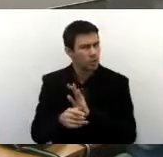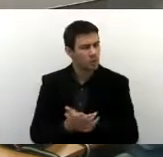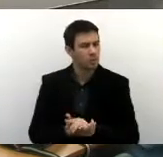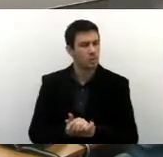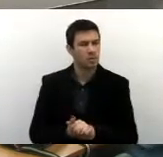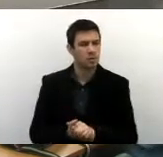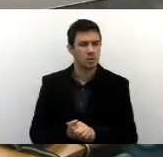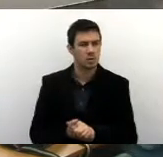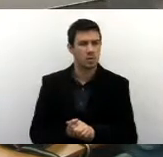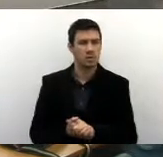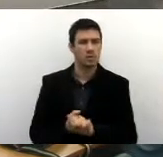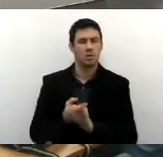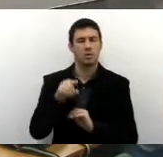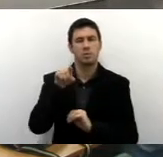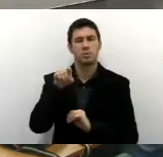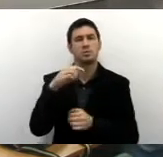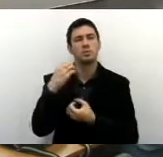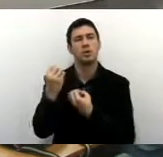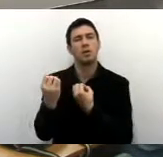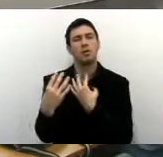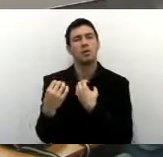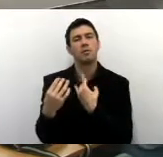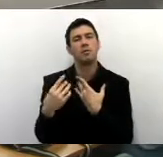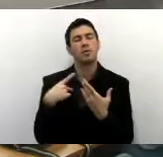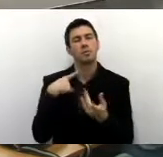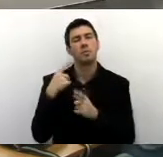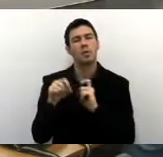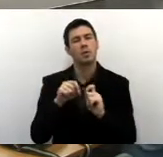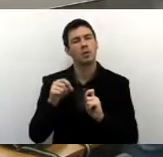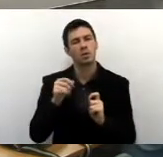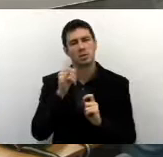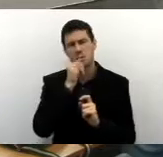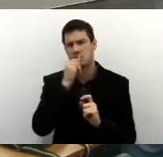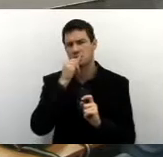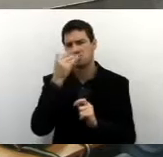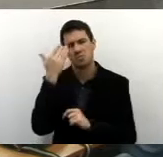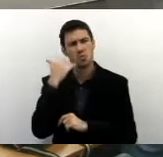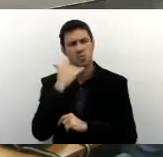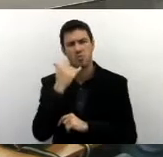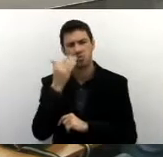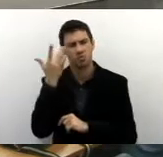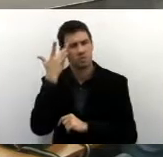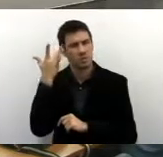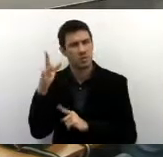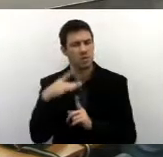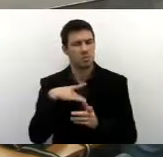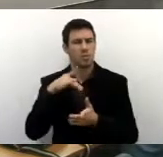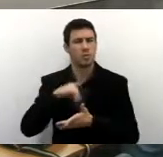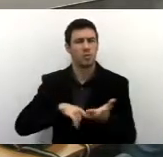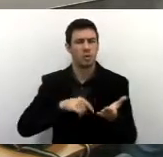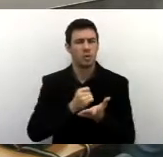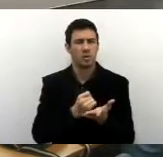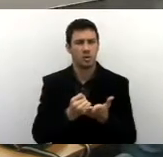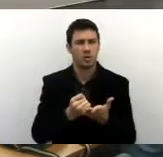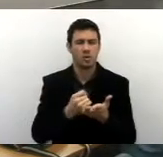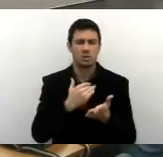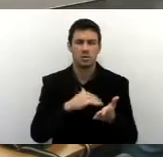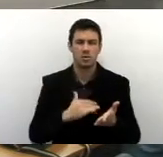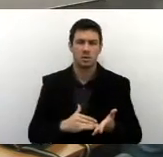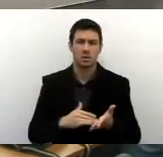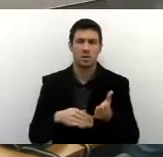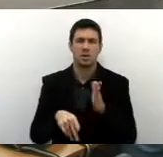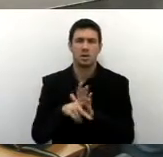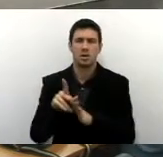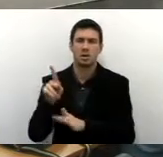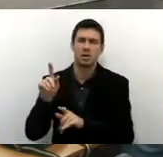O senhor informou que não tem informações referentes à execução do contrato da agenda com a Secretaria do Trabalho. Quem